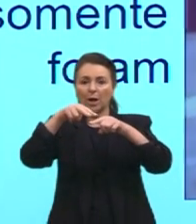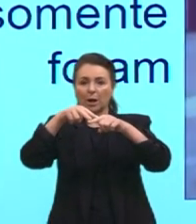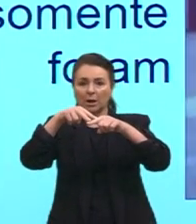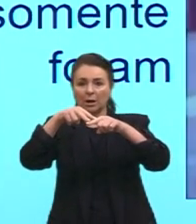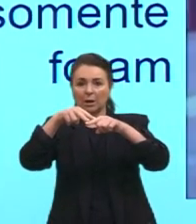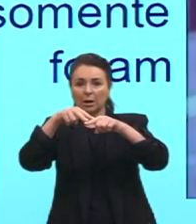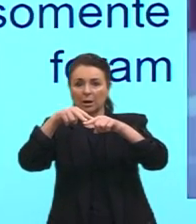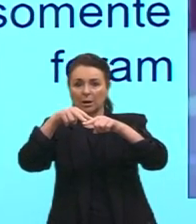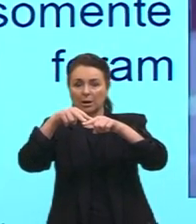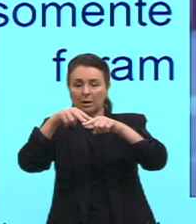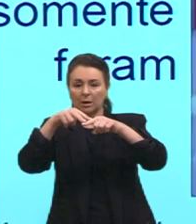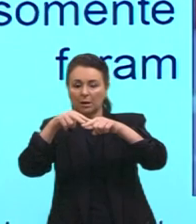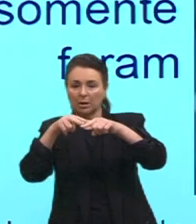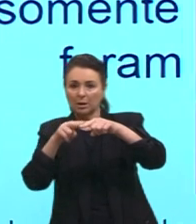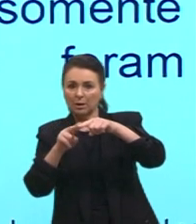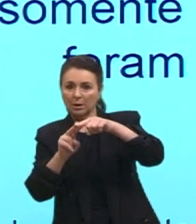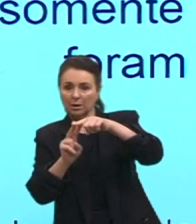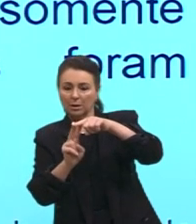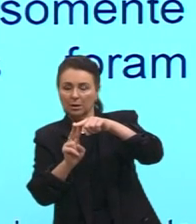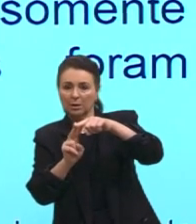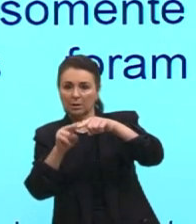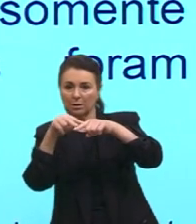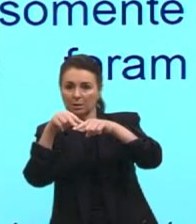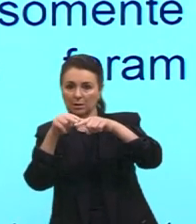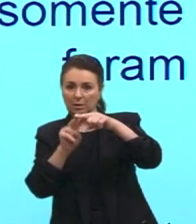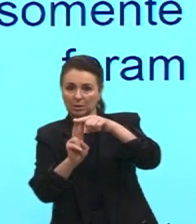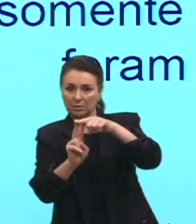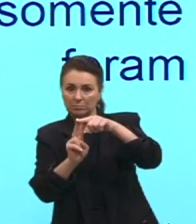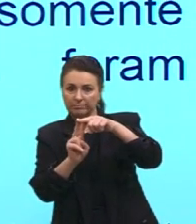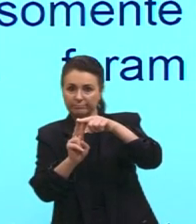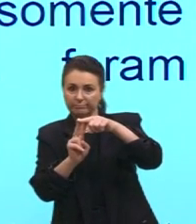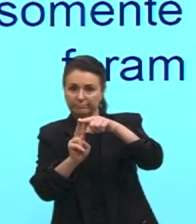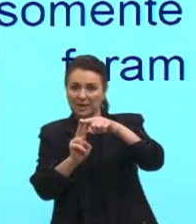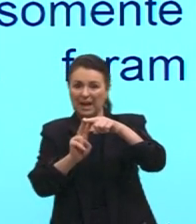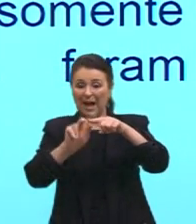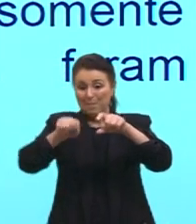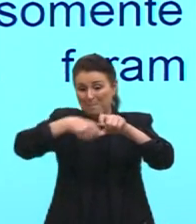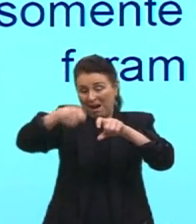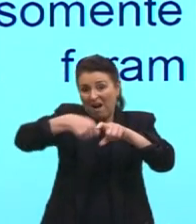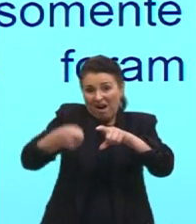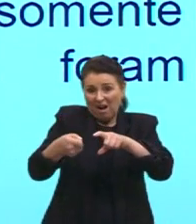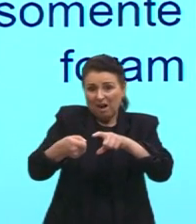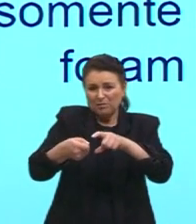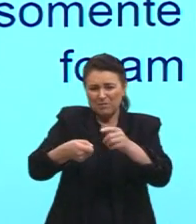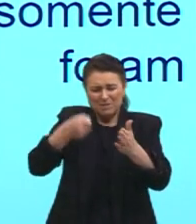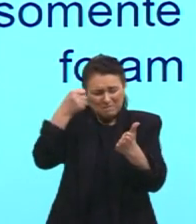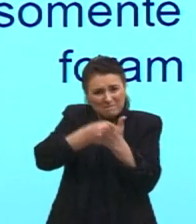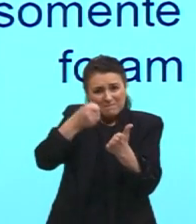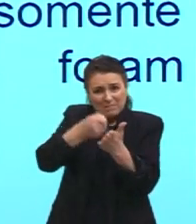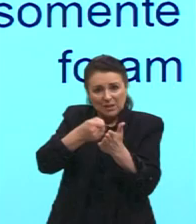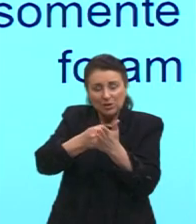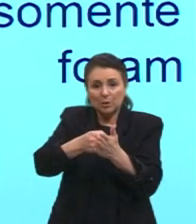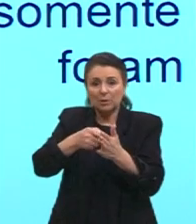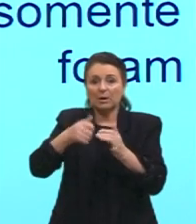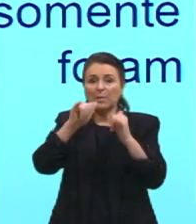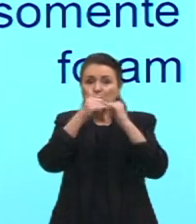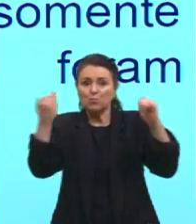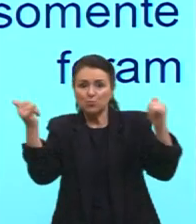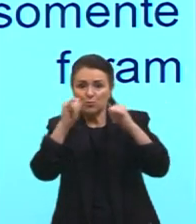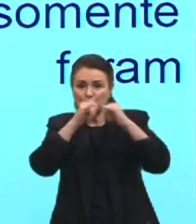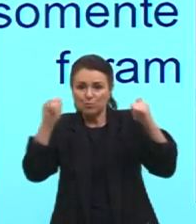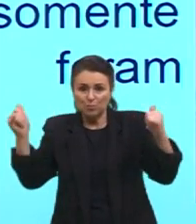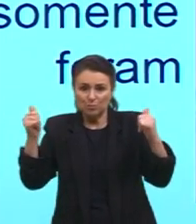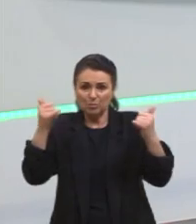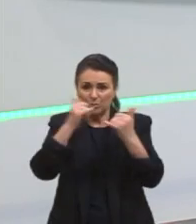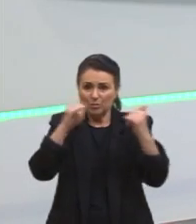Eles amarravam as pessoas num pedaço de pau e espancavam elas. Entre as torturas, eles também davam choques em todo o corpo